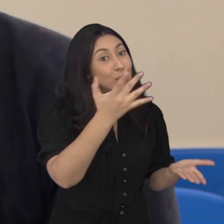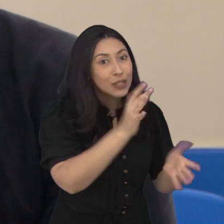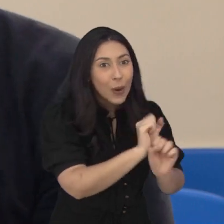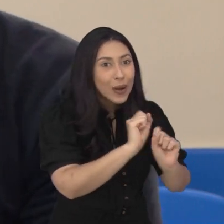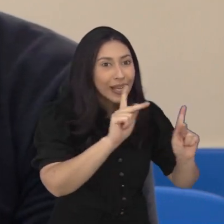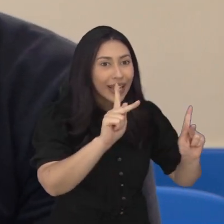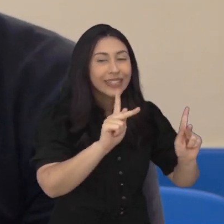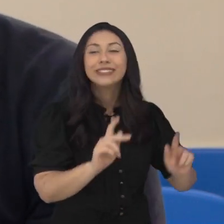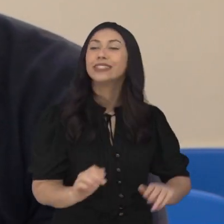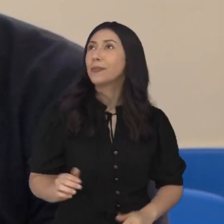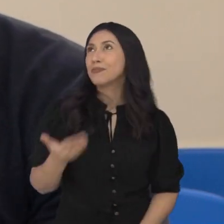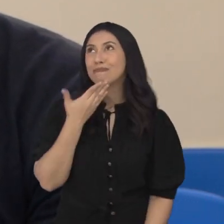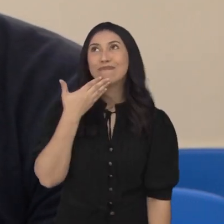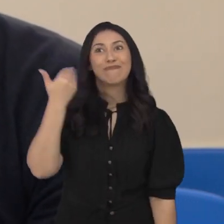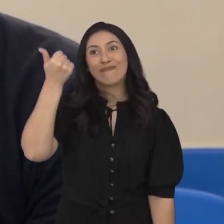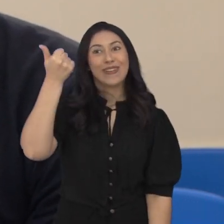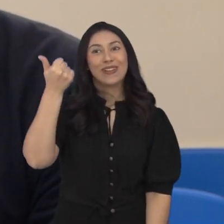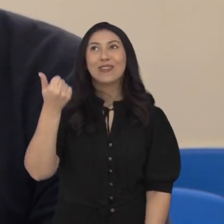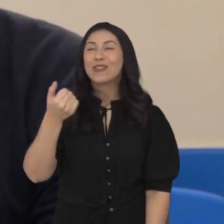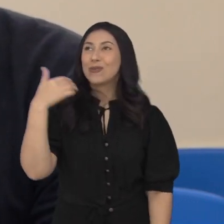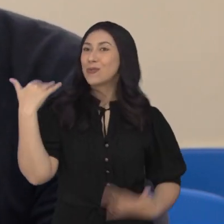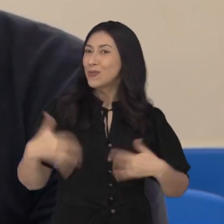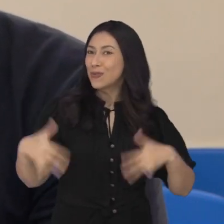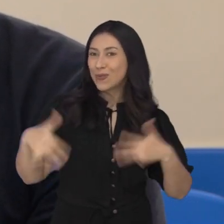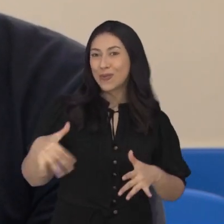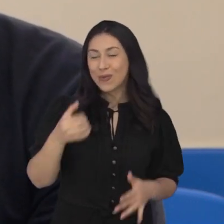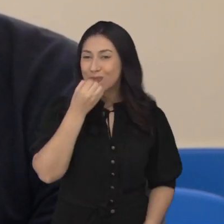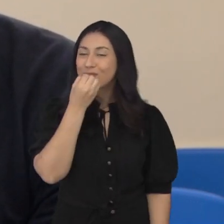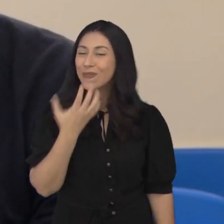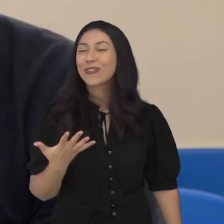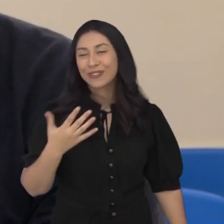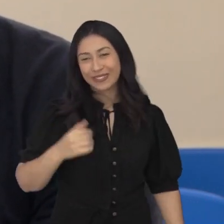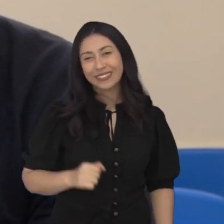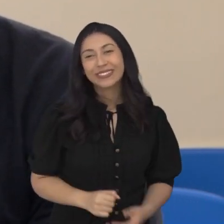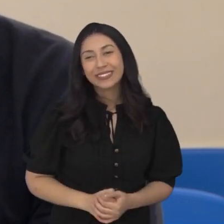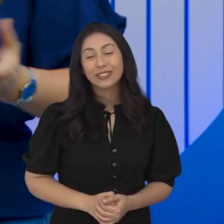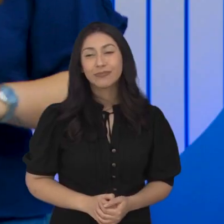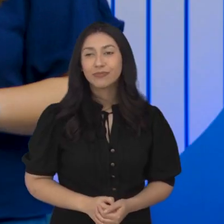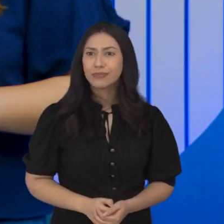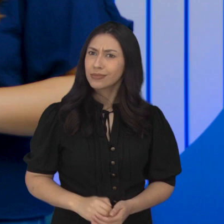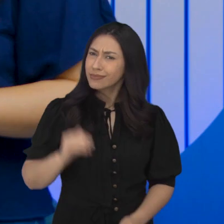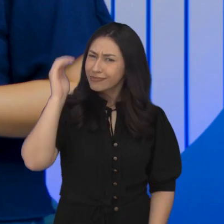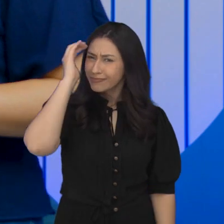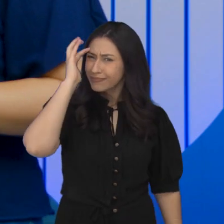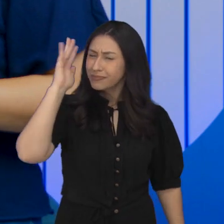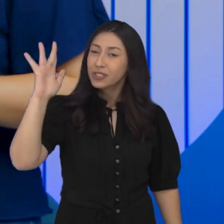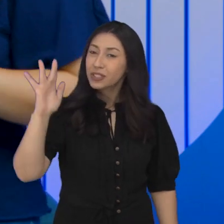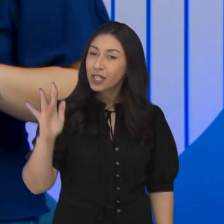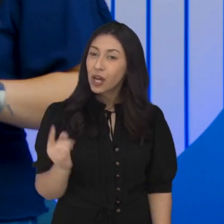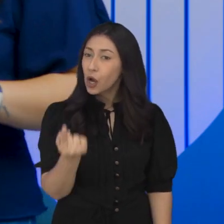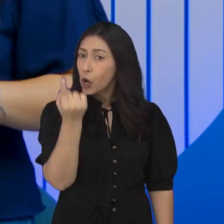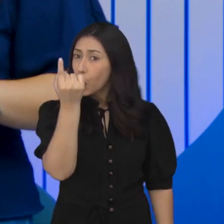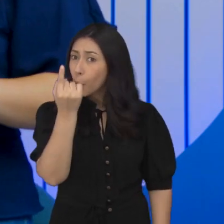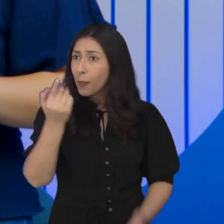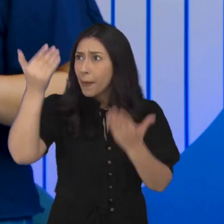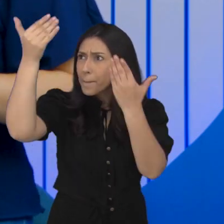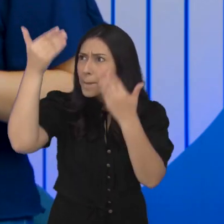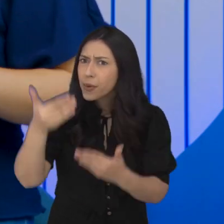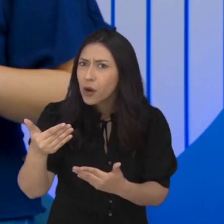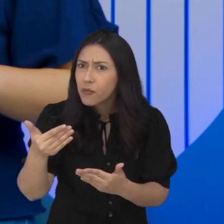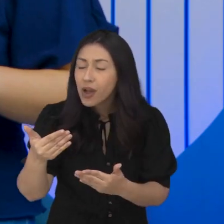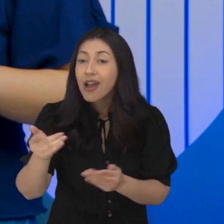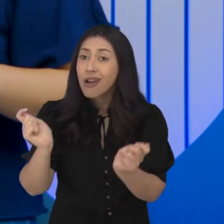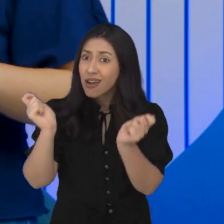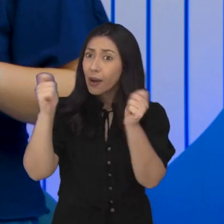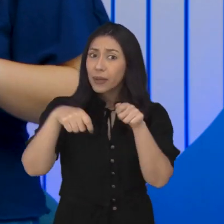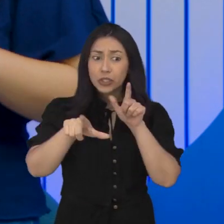agora está tudo certo. Ainda, aí seria melhor ainda. Seria uma recompensa muito grande pelo esforço. Você já pensou, Marvin, é só um processo seletivo